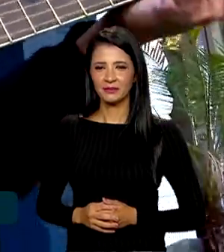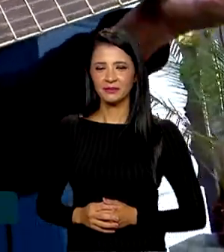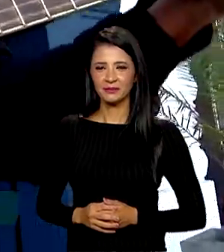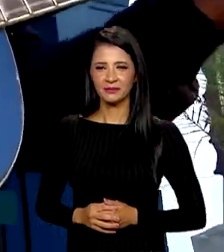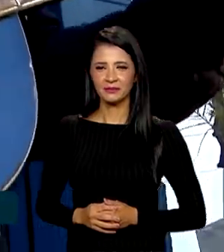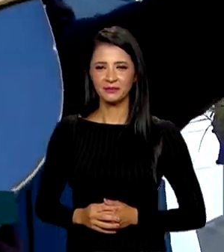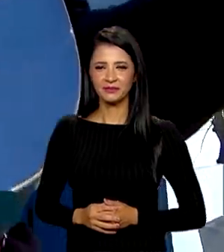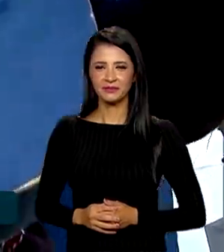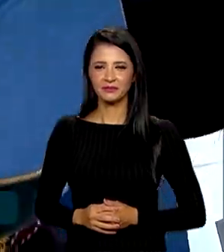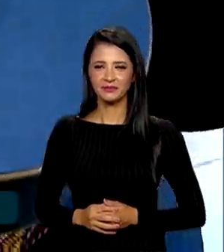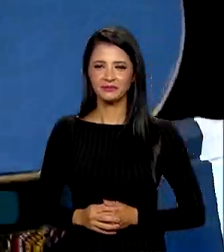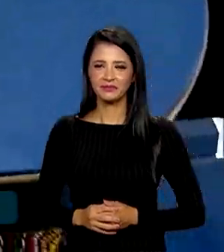amor.